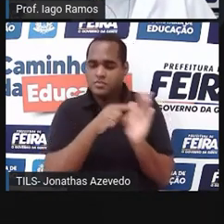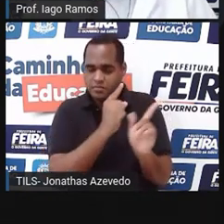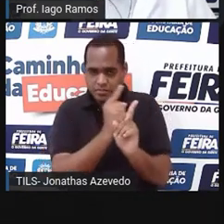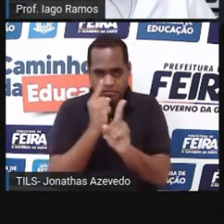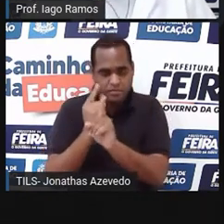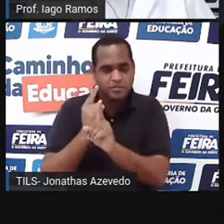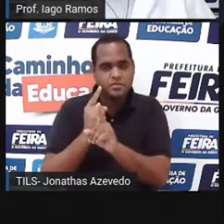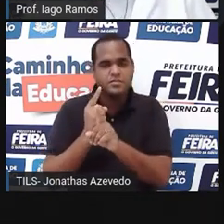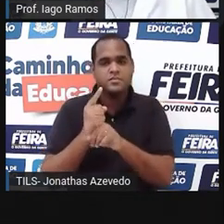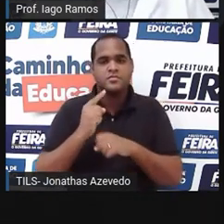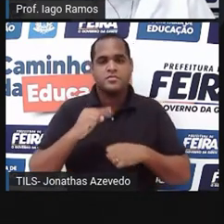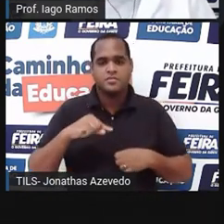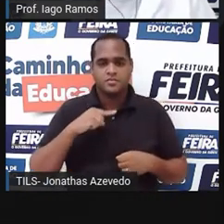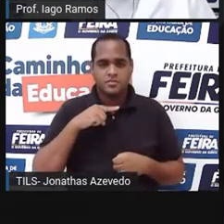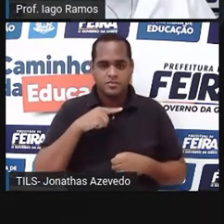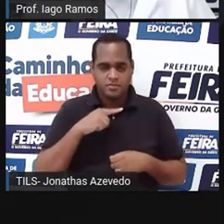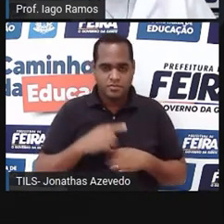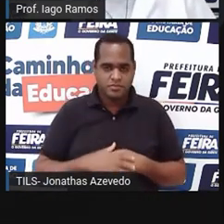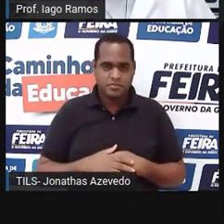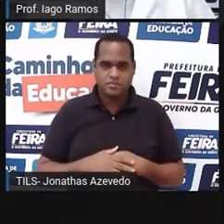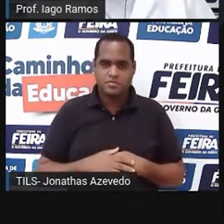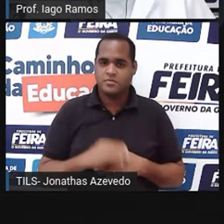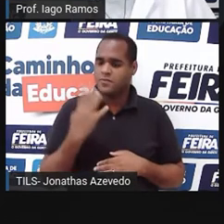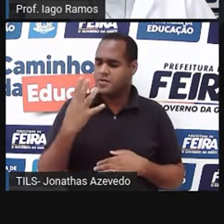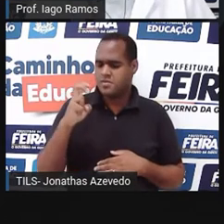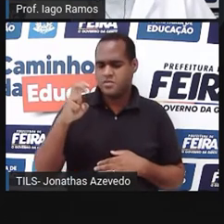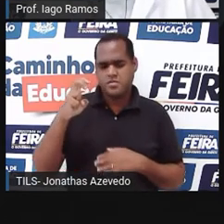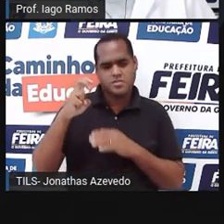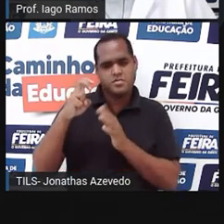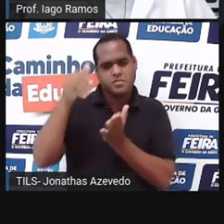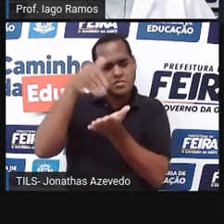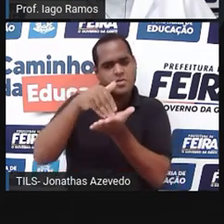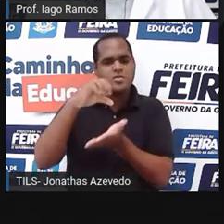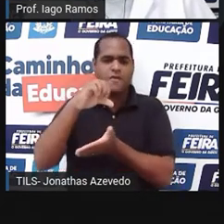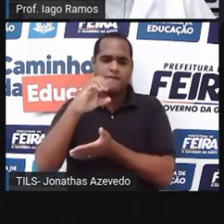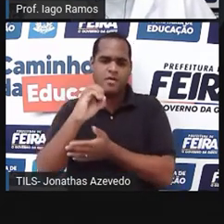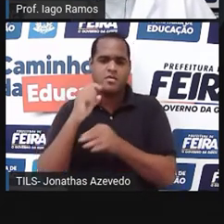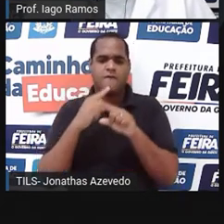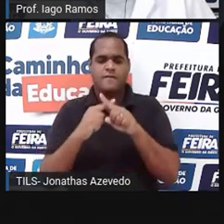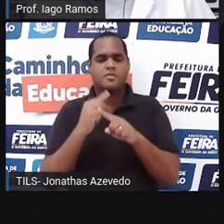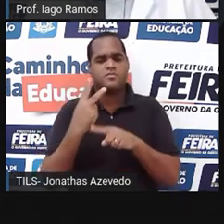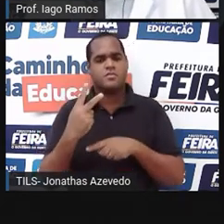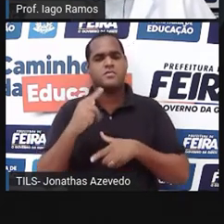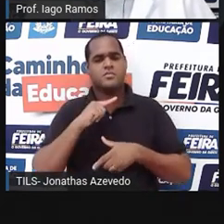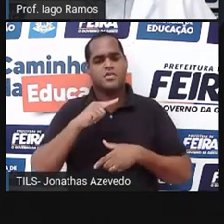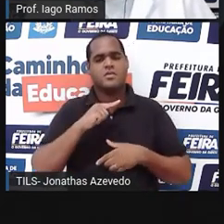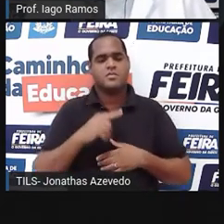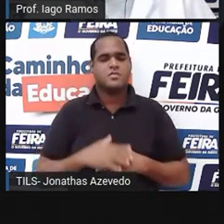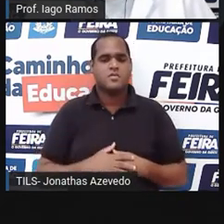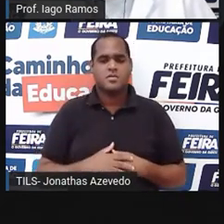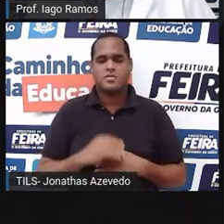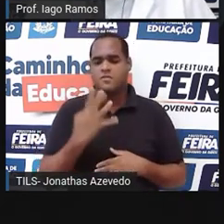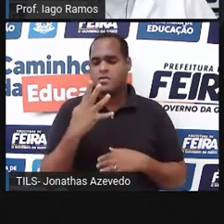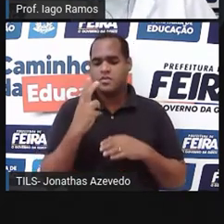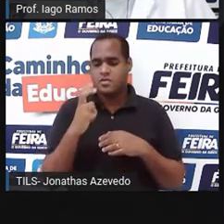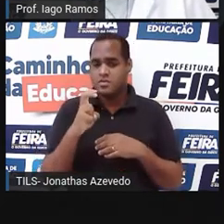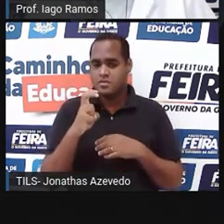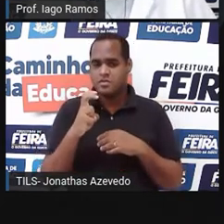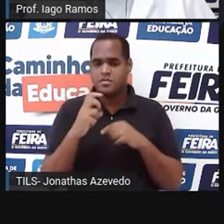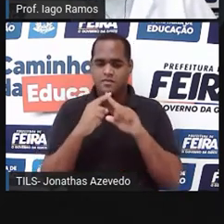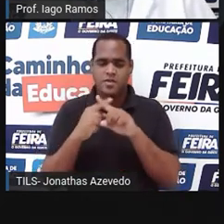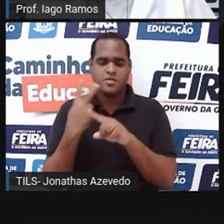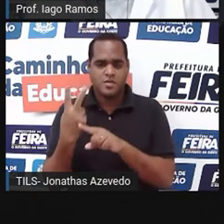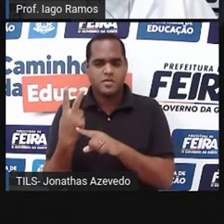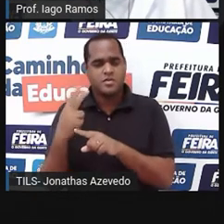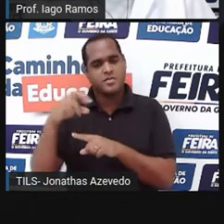o tempo aumentou, foi de 45 pra 90 e aumentou vezes 2. 45 vezes 2, 90. A quantidade de